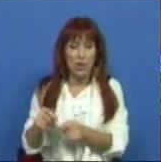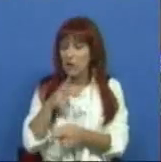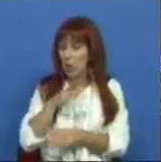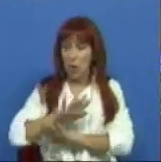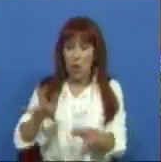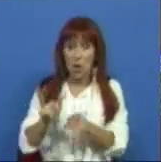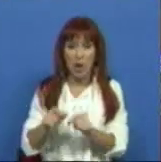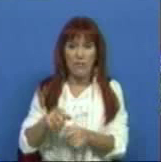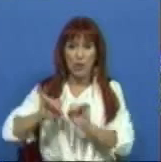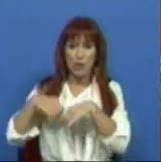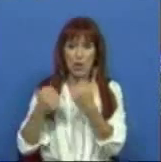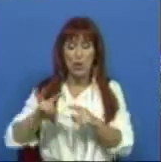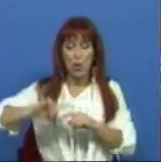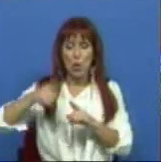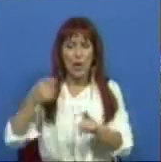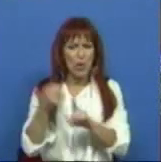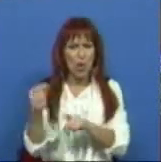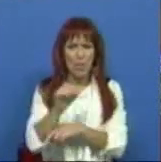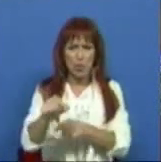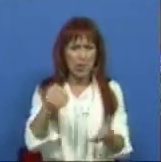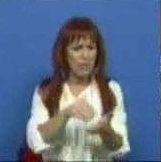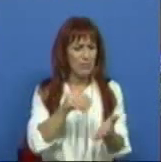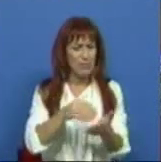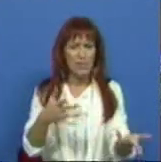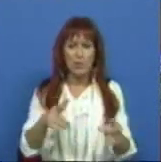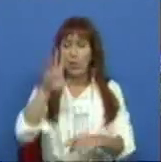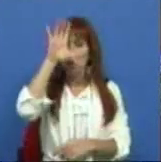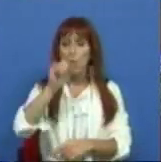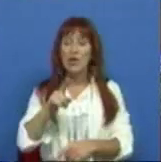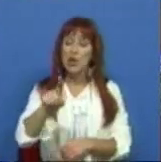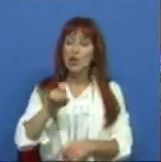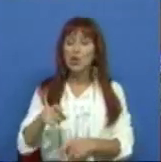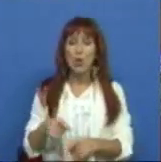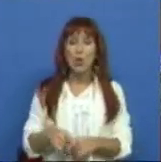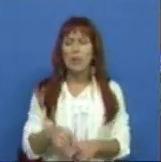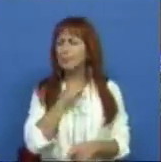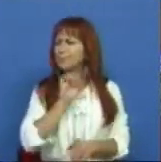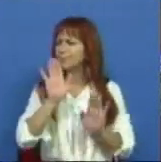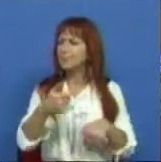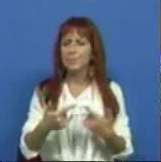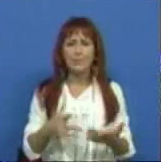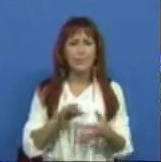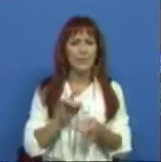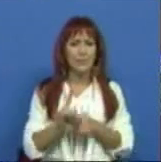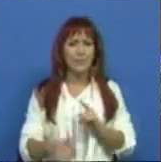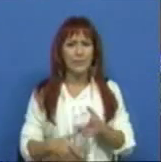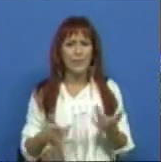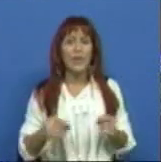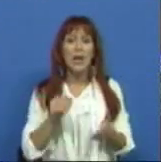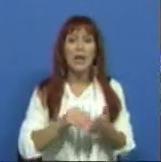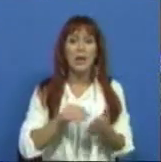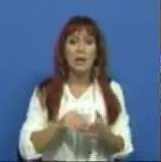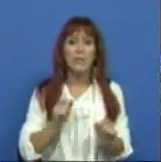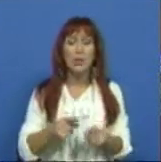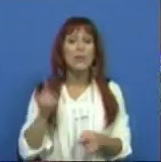drama social. No ano de combate contra a pobreza, o Governo escolhe a indiferença relativamente à